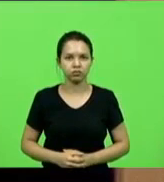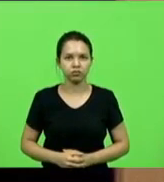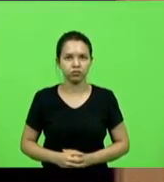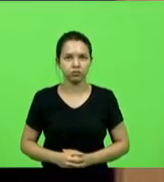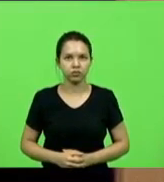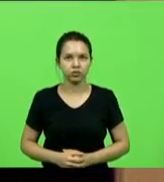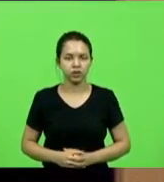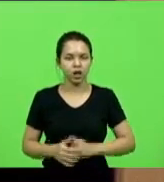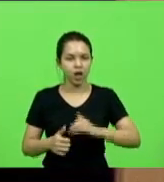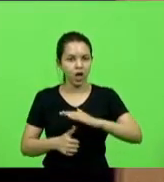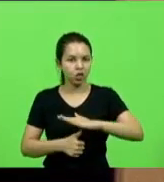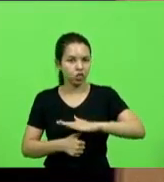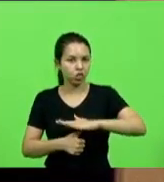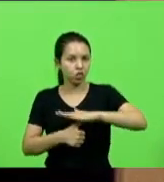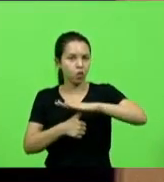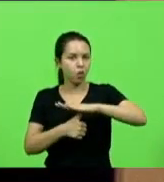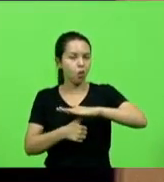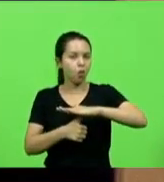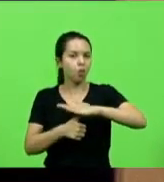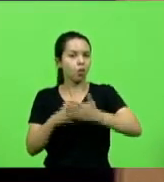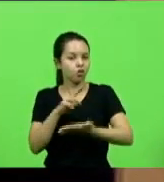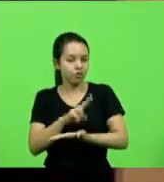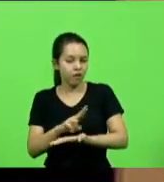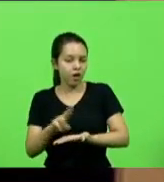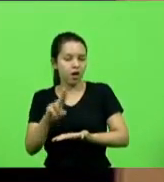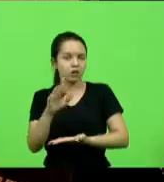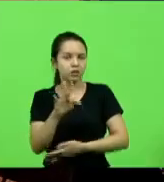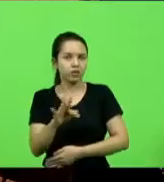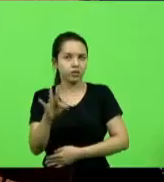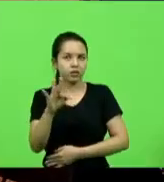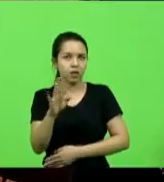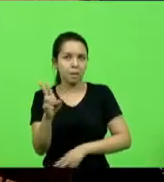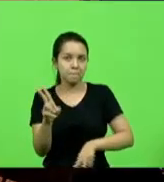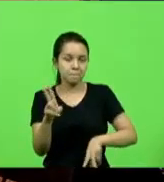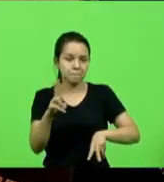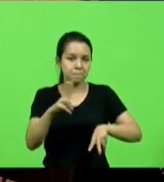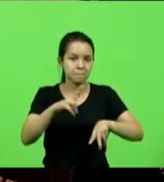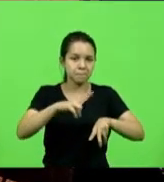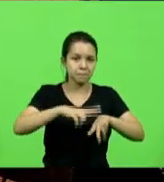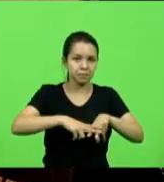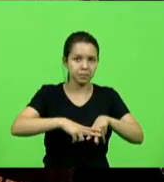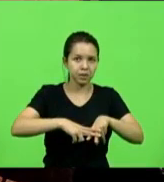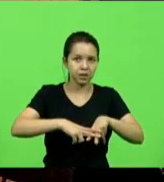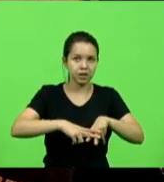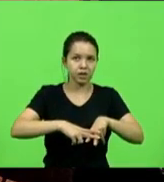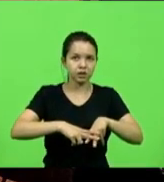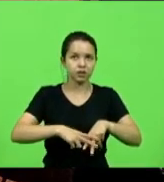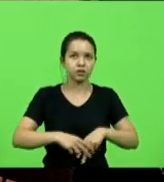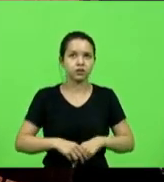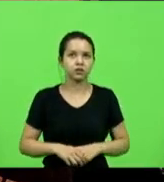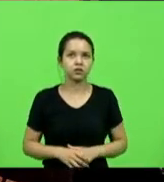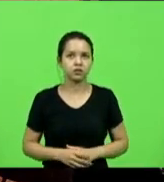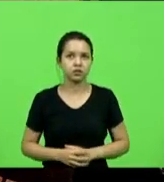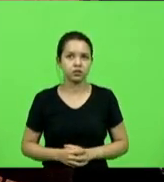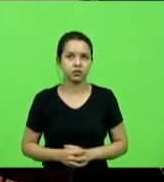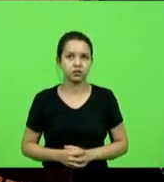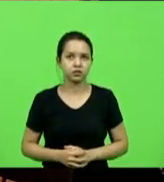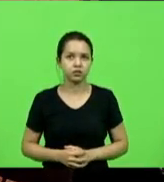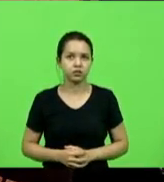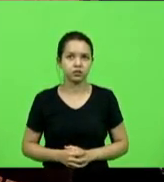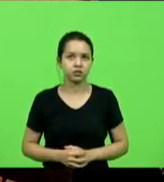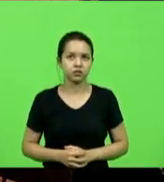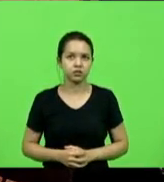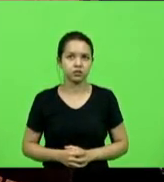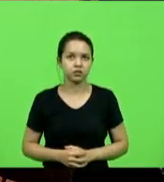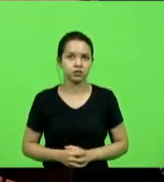reitor da Universidade Federal é preso em operação. Mais 30 segundos deputados. Presidente, pela ordem, antes do deputado Maurício continuar. O